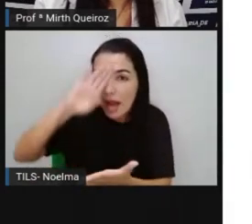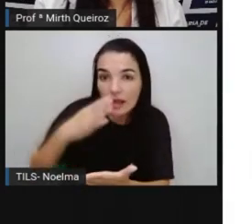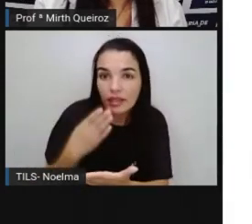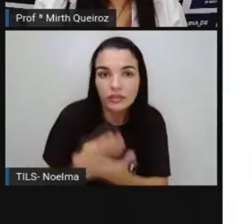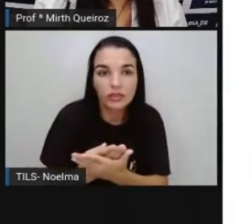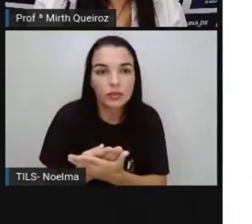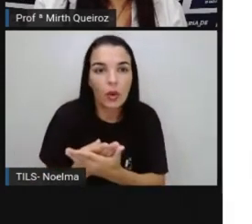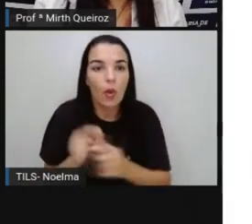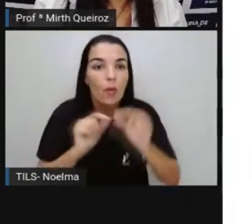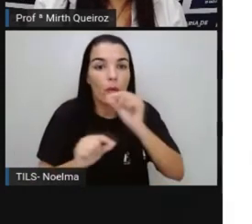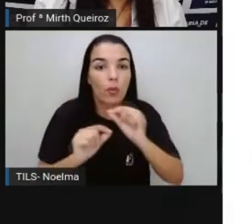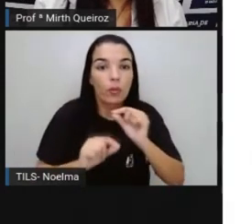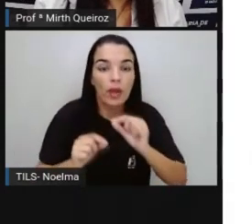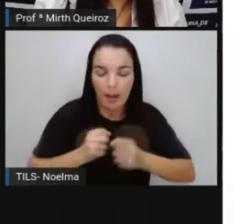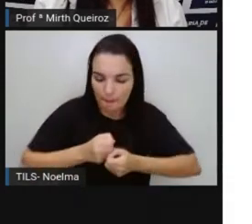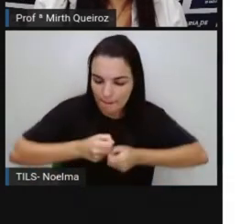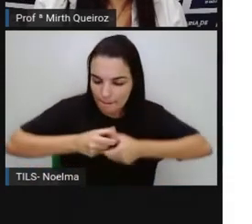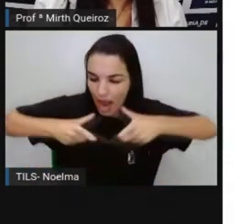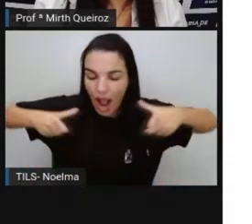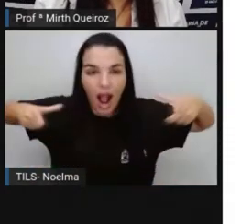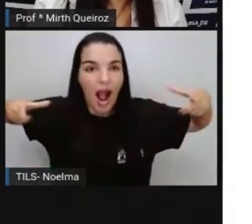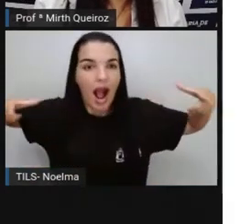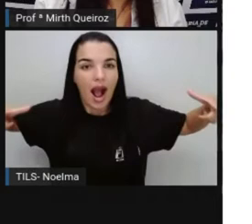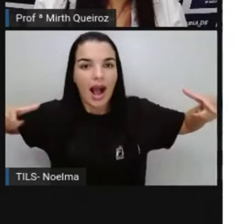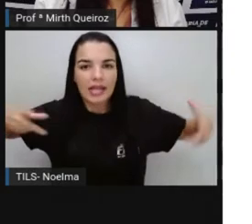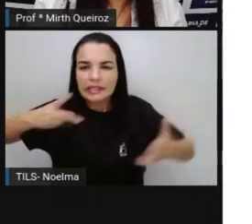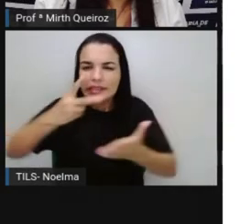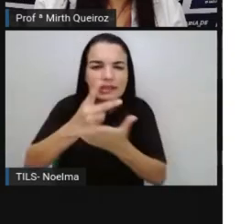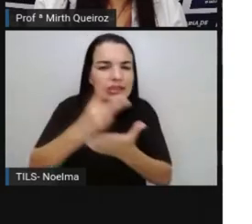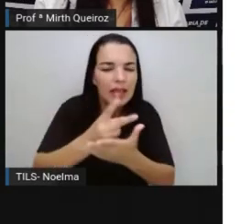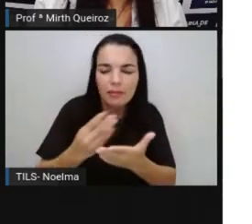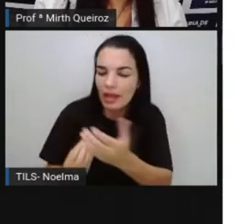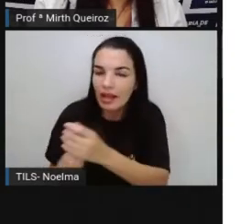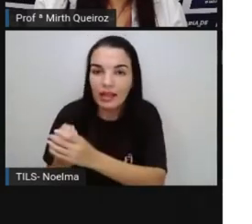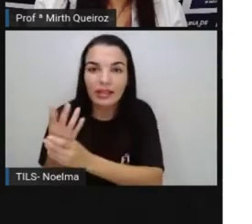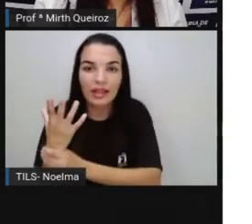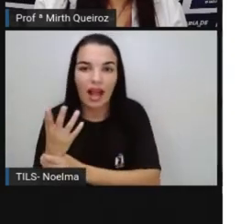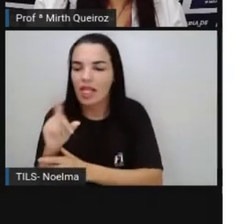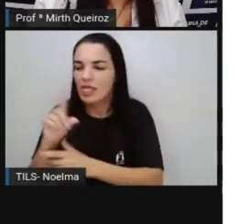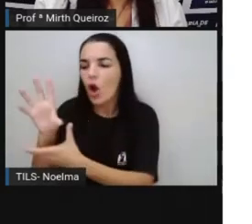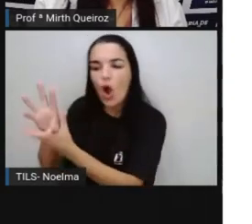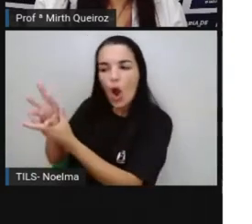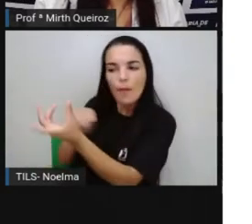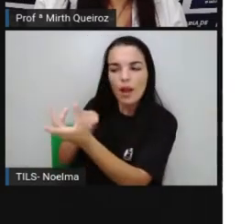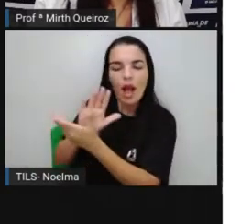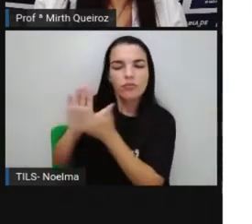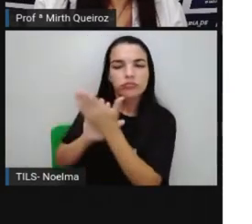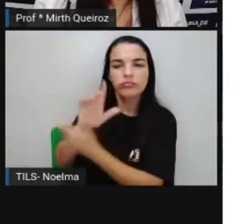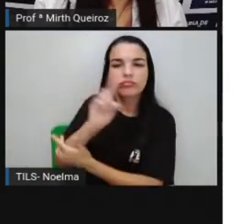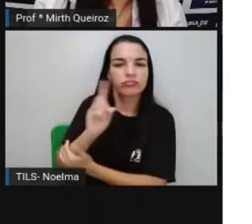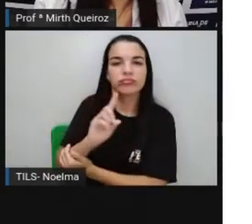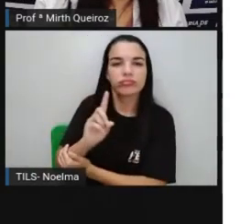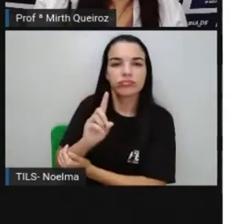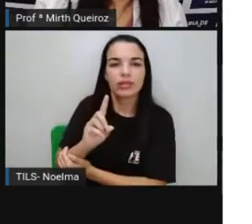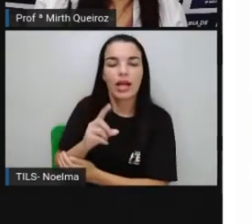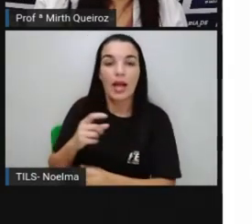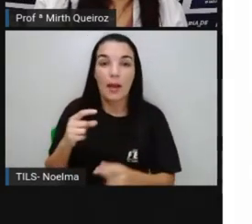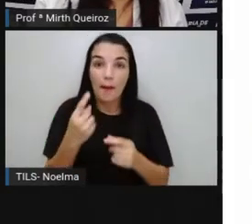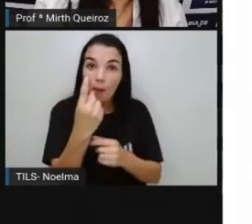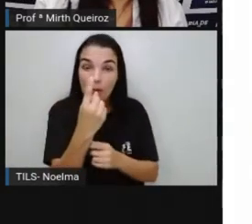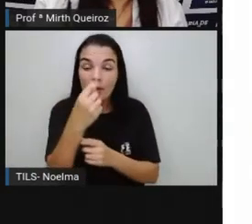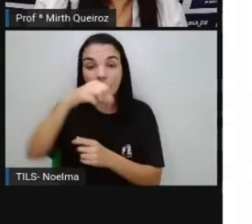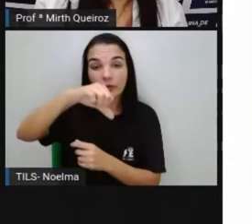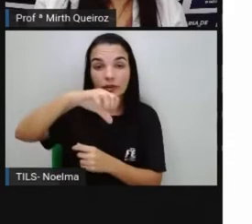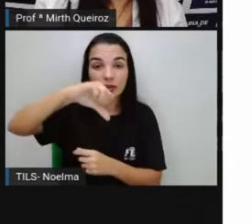ser o ecletismo à sua unidade, querendo sempre criar e não copiar apenas. Em 1990,